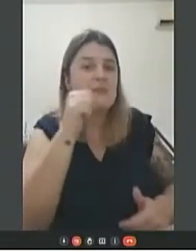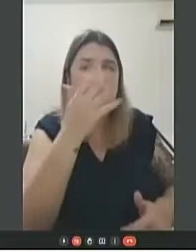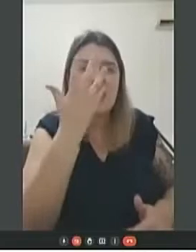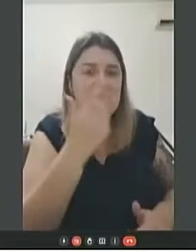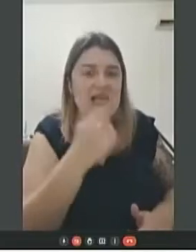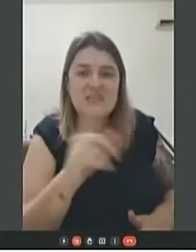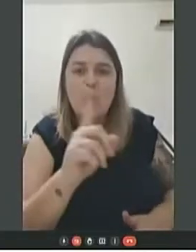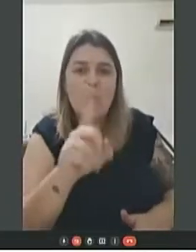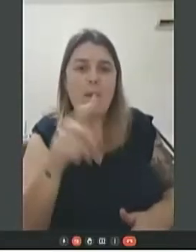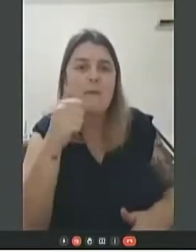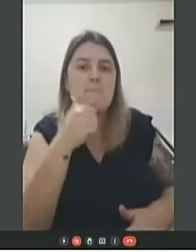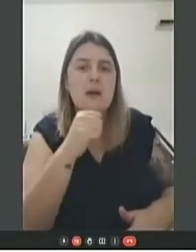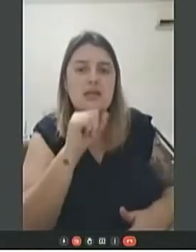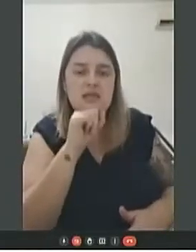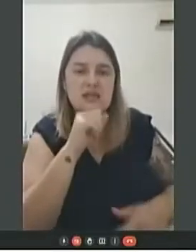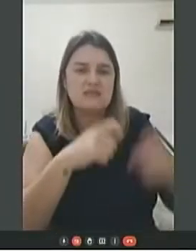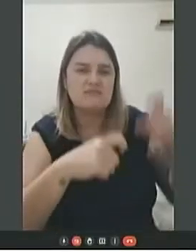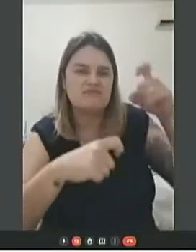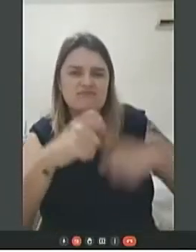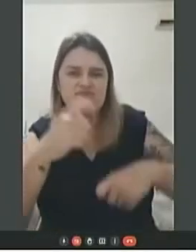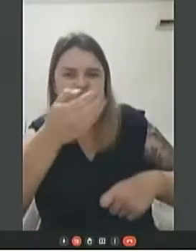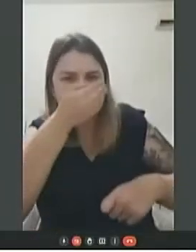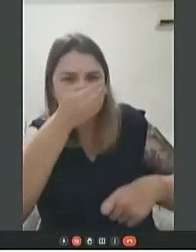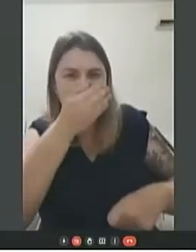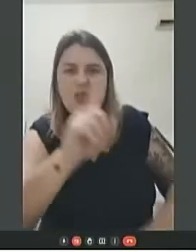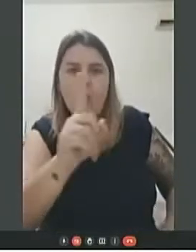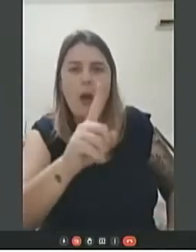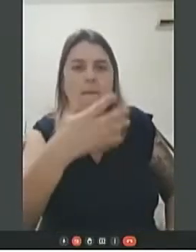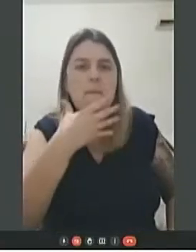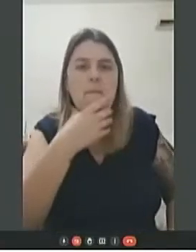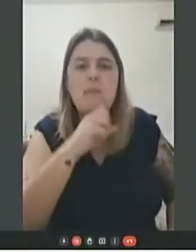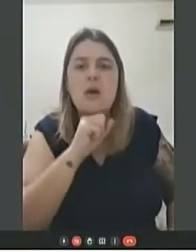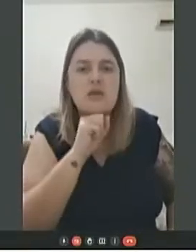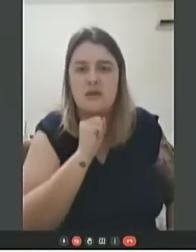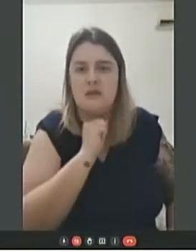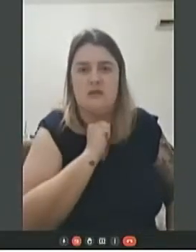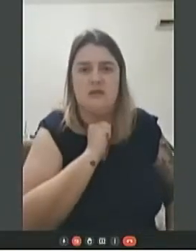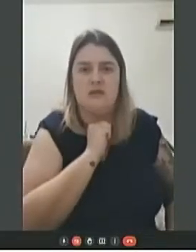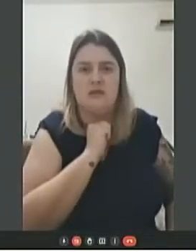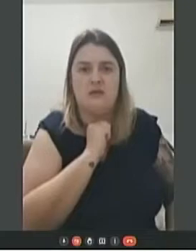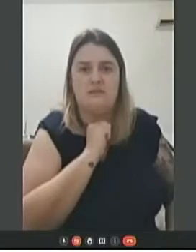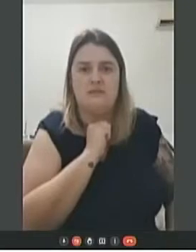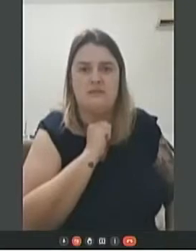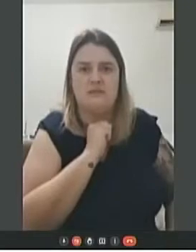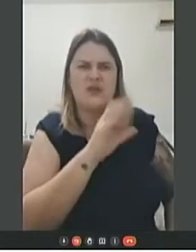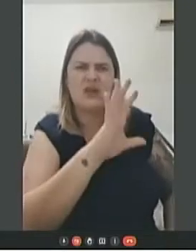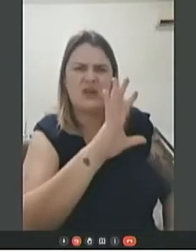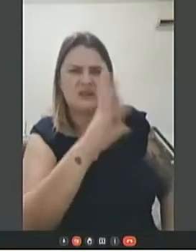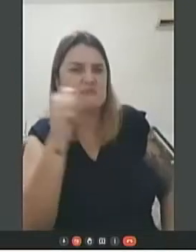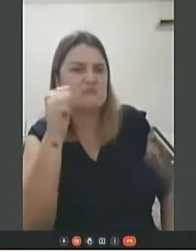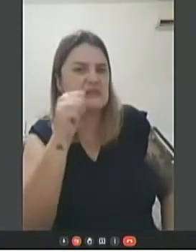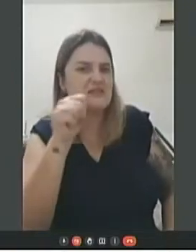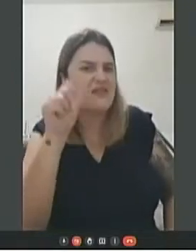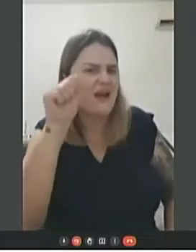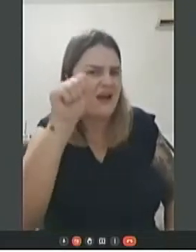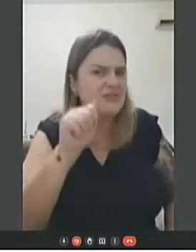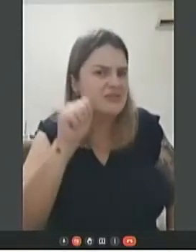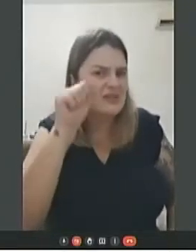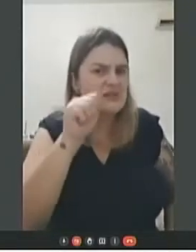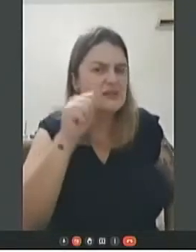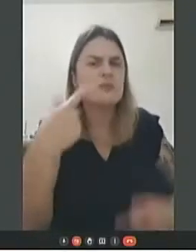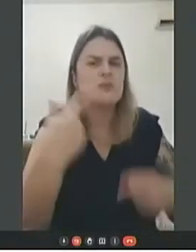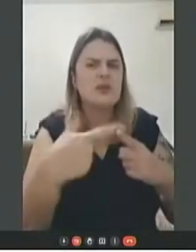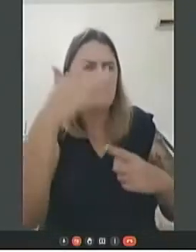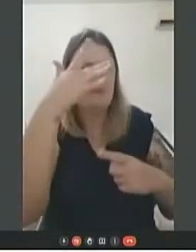mãe. Estuprador não é pai. O caso da atriz, eu trago aqui, porque muita gente